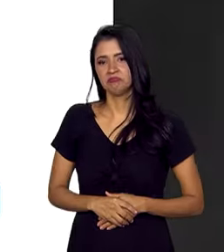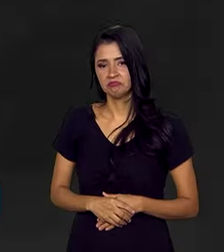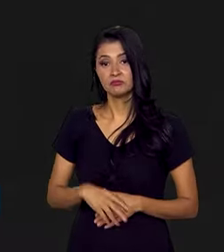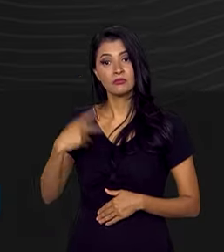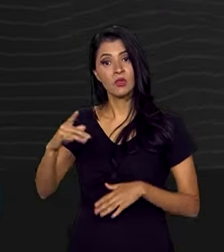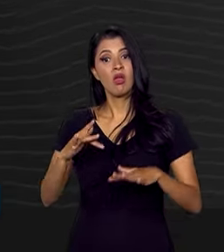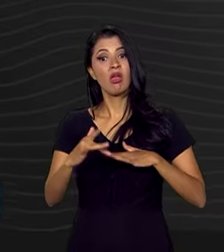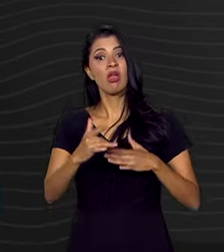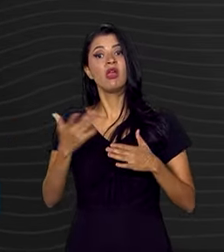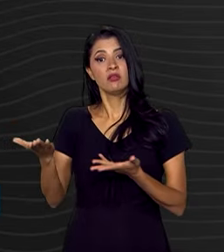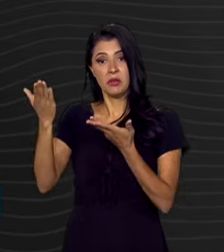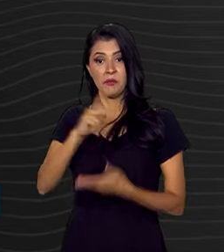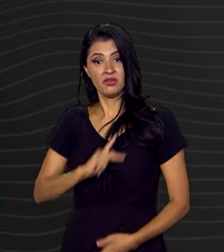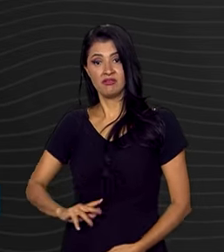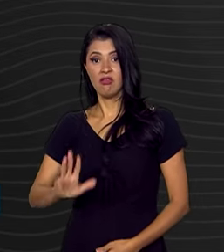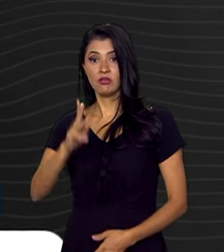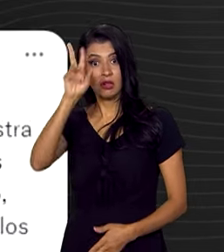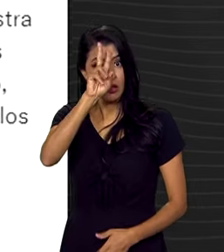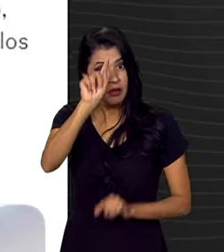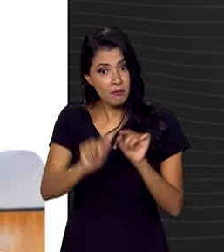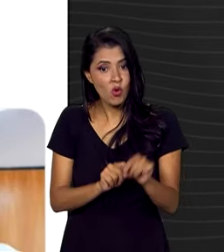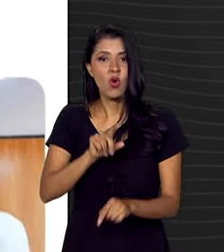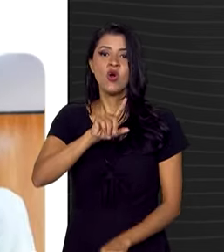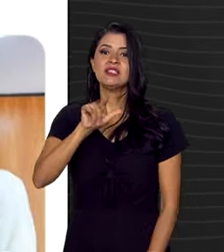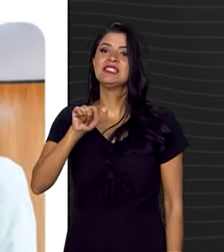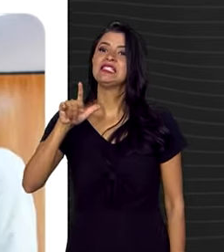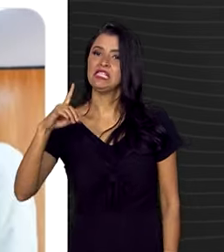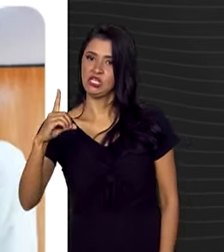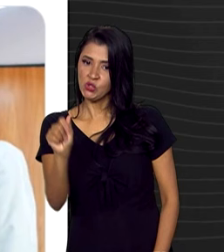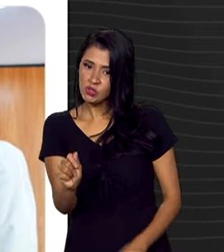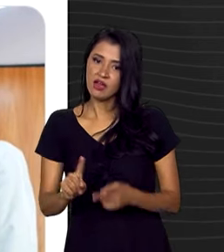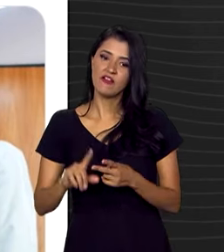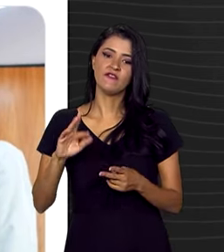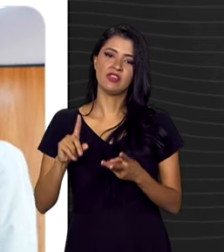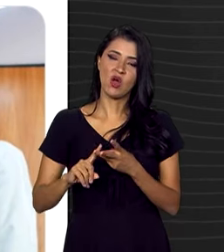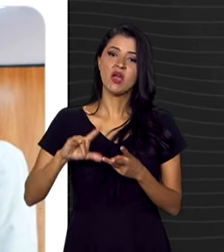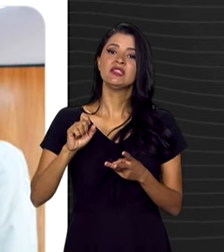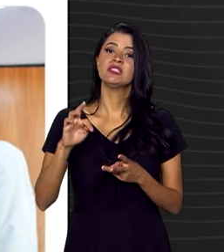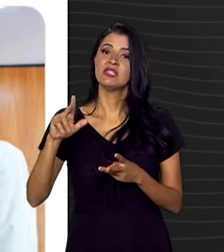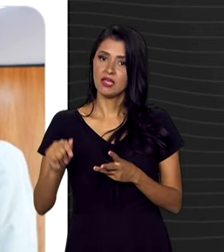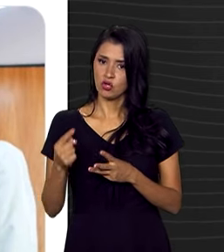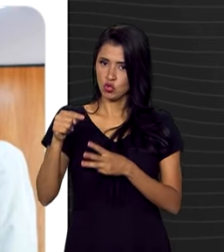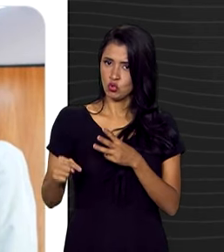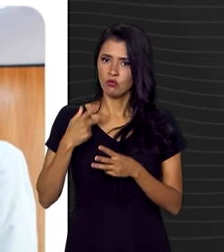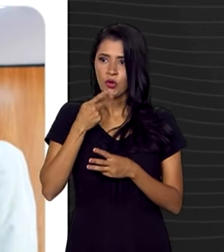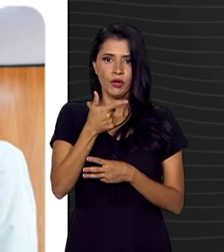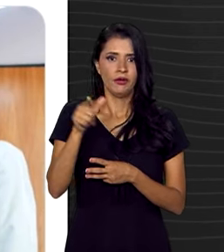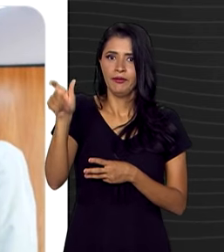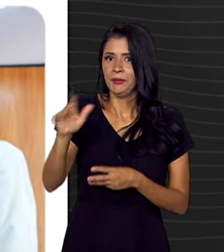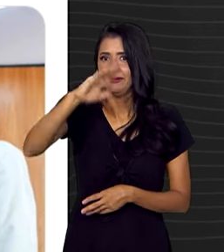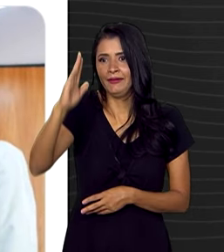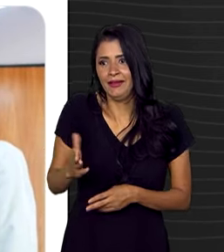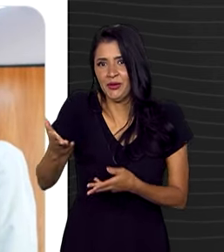redes sociais, o presidente Lula lembrou também de Zilda Arns, Vital Brasil e Sérgio Arouca, e disse que sem os sanitaristas